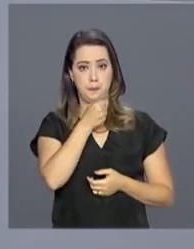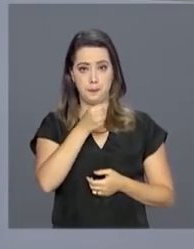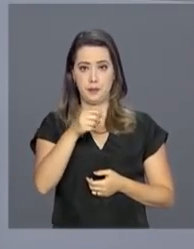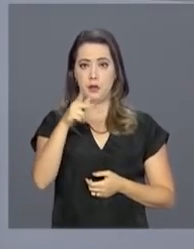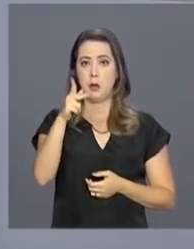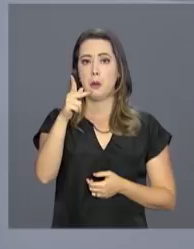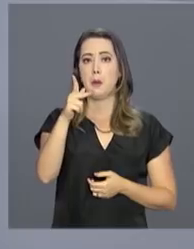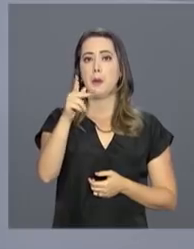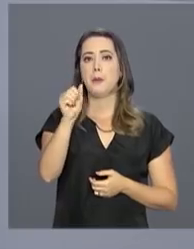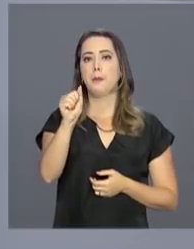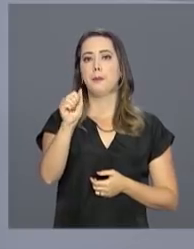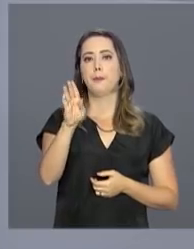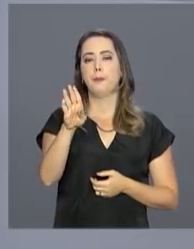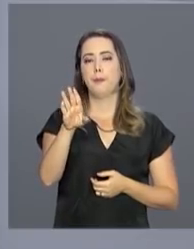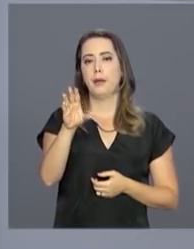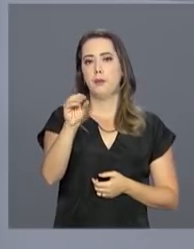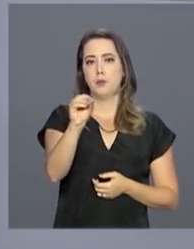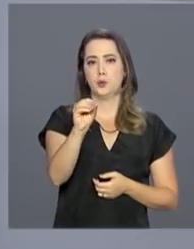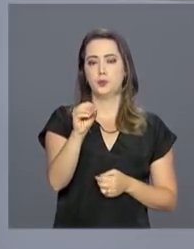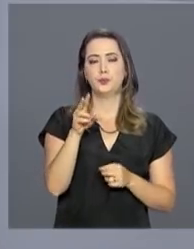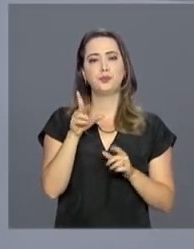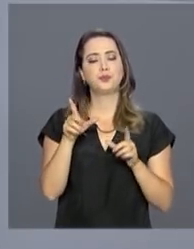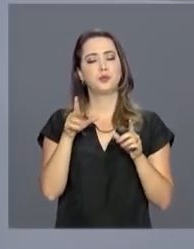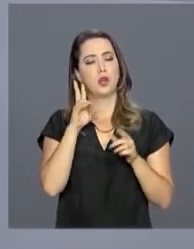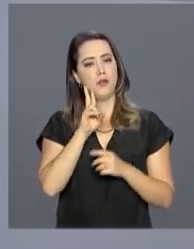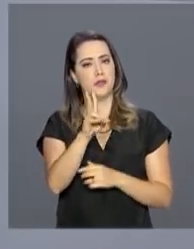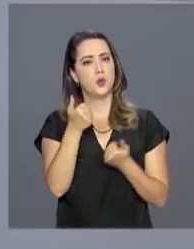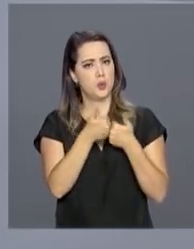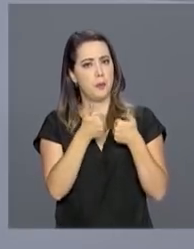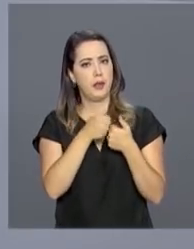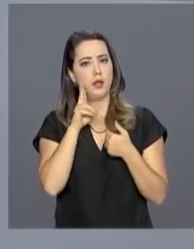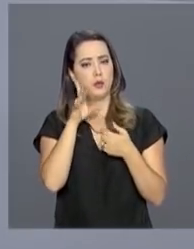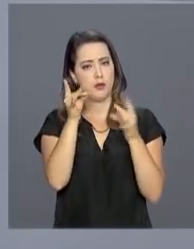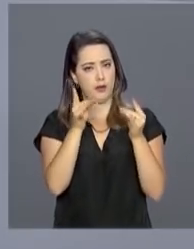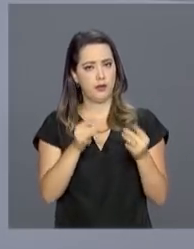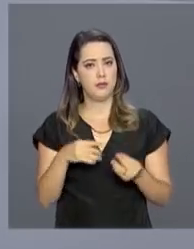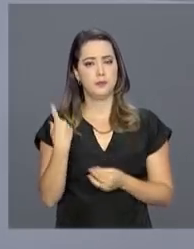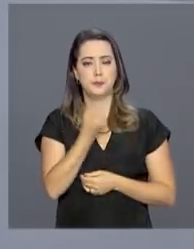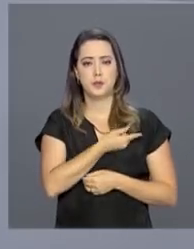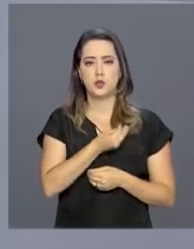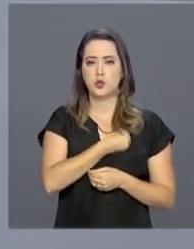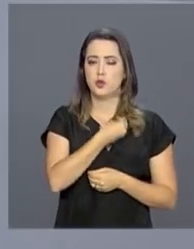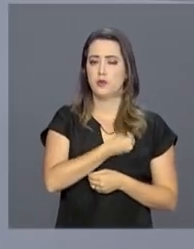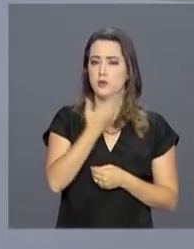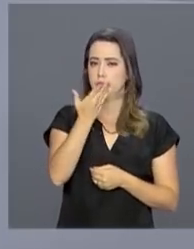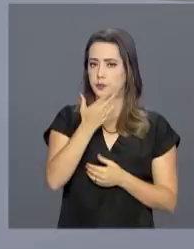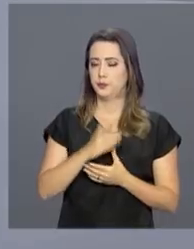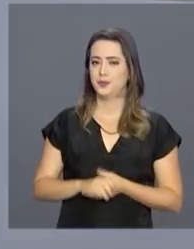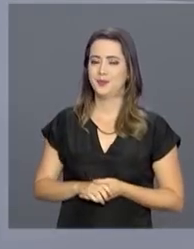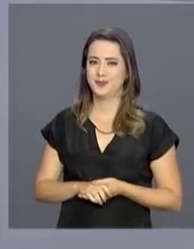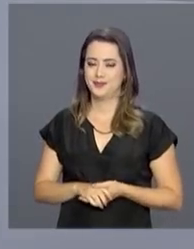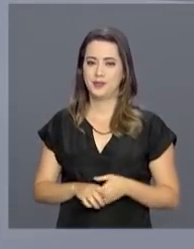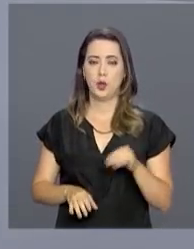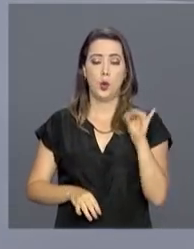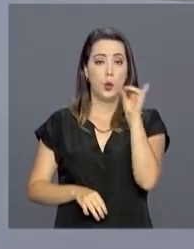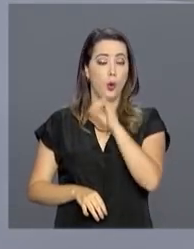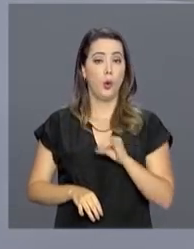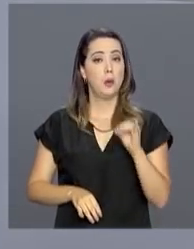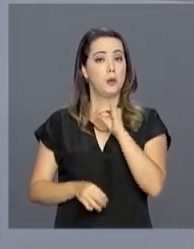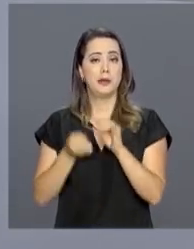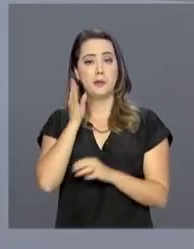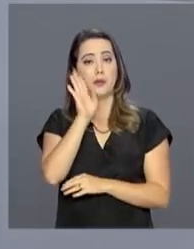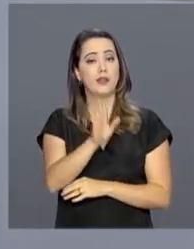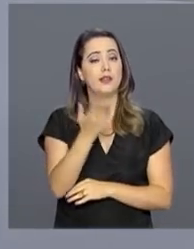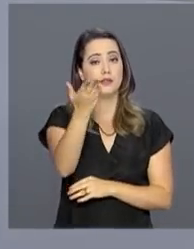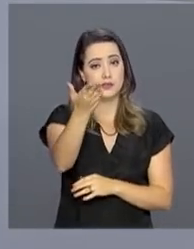Pablo Mundinho, que está no Palácio do Planalto, acompanhou a cerimônia e tem mais informações para a gente ao vivo. Olá, Pablo. Boa tarde para